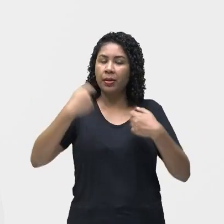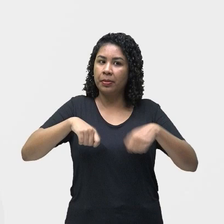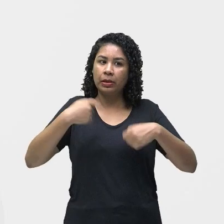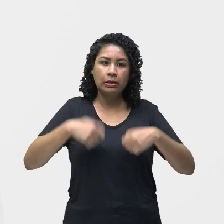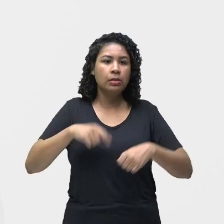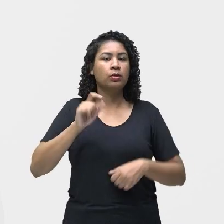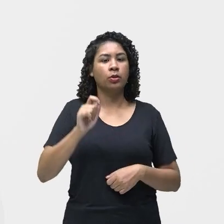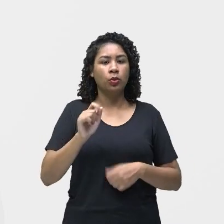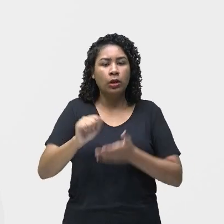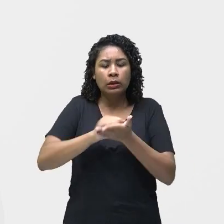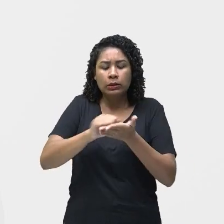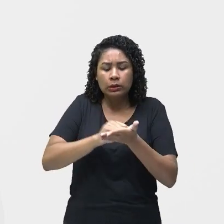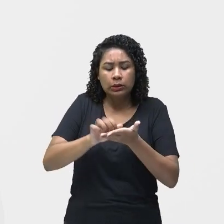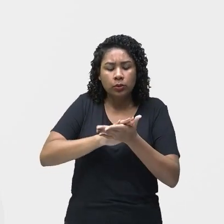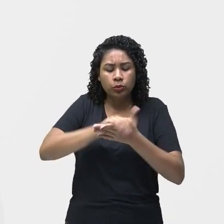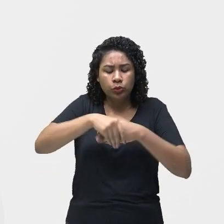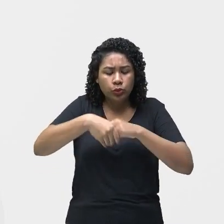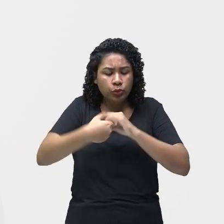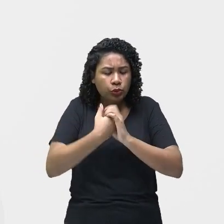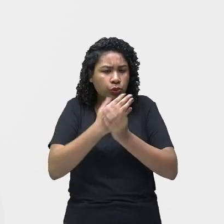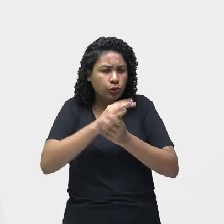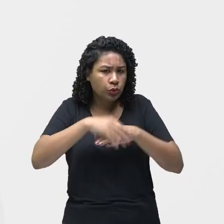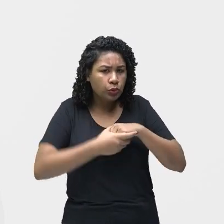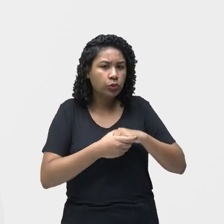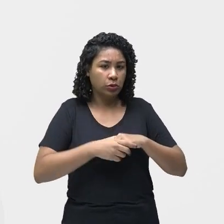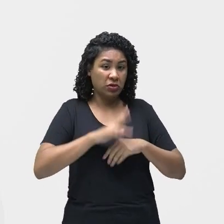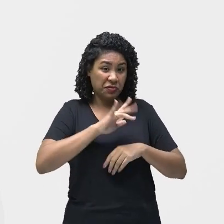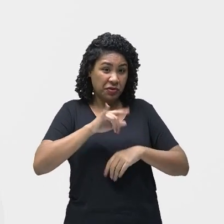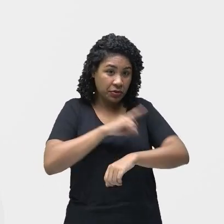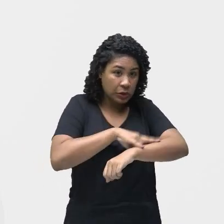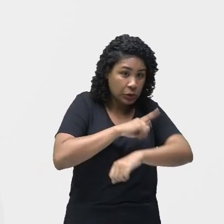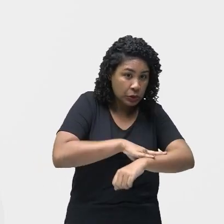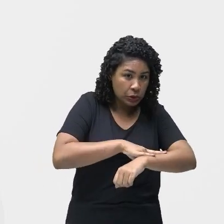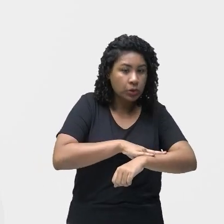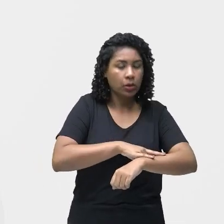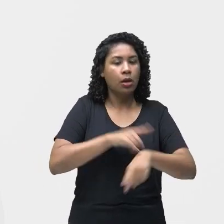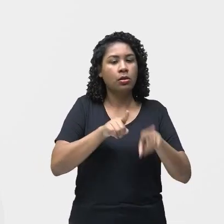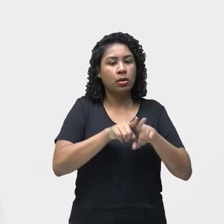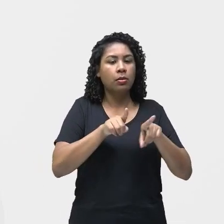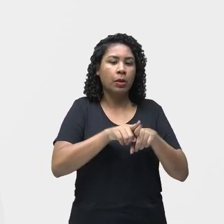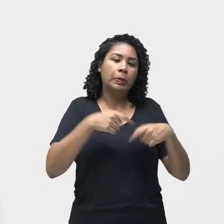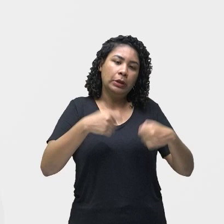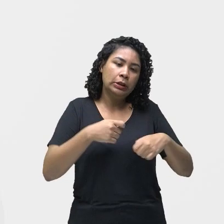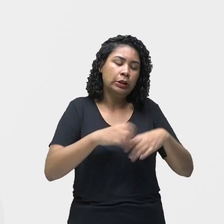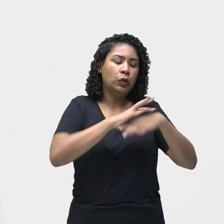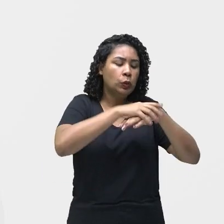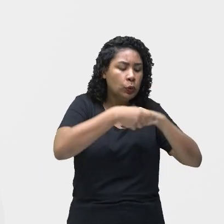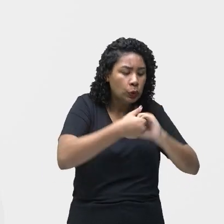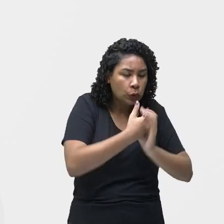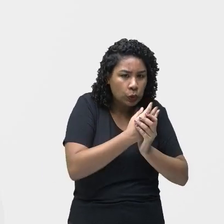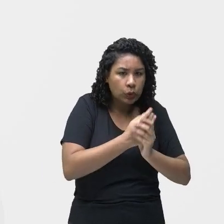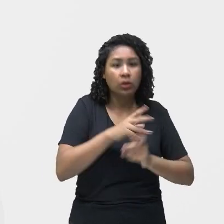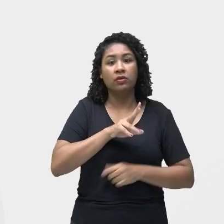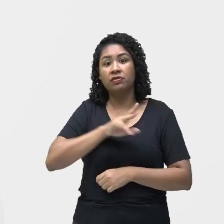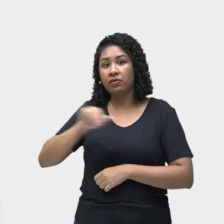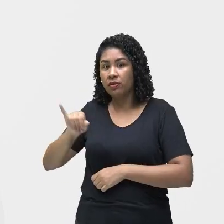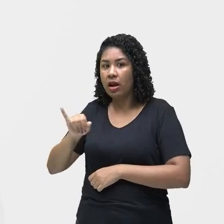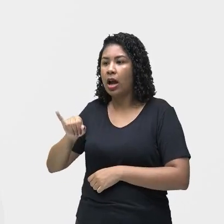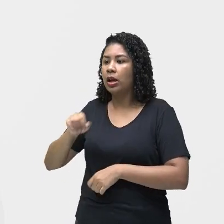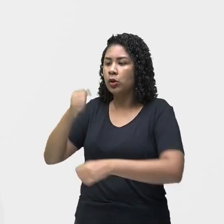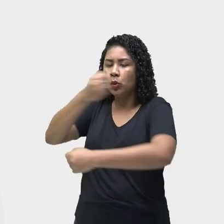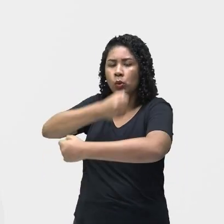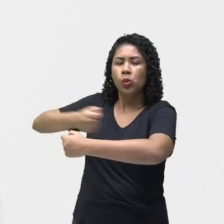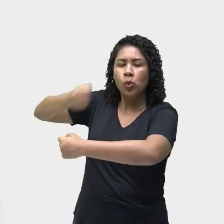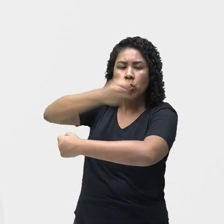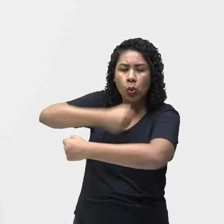água e sabão após usar o banheiro e antes de manipular os alimentos, principalmente se você vai fazer algum alimento para